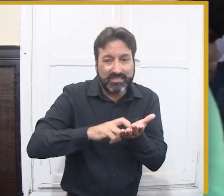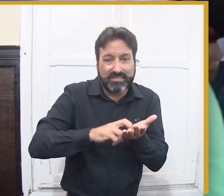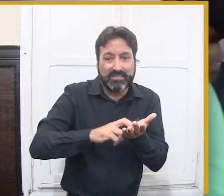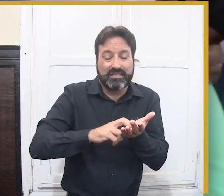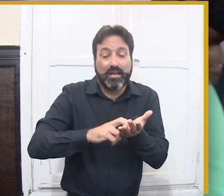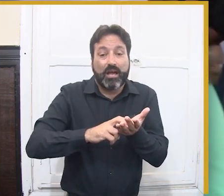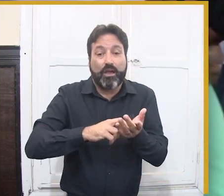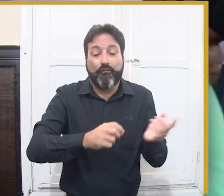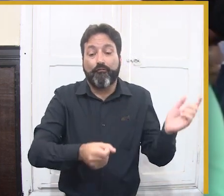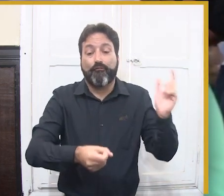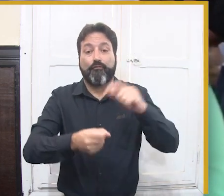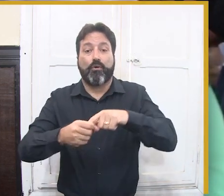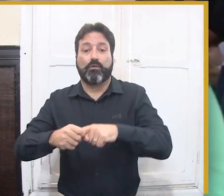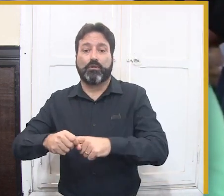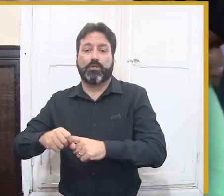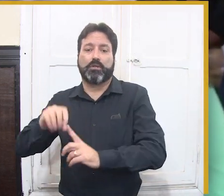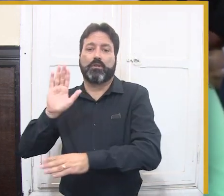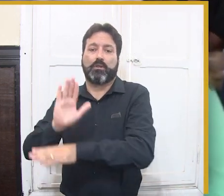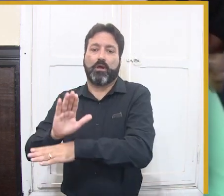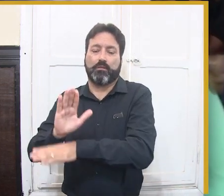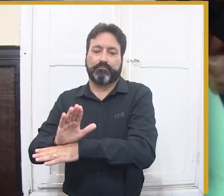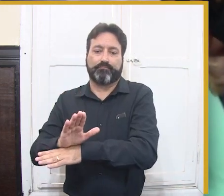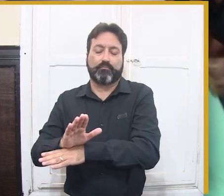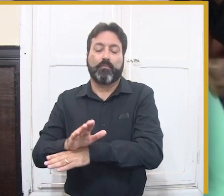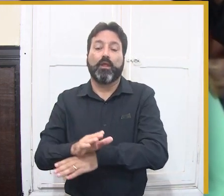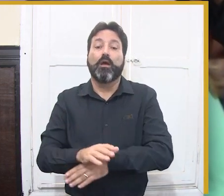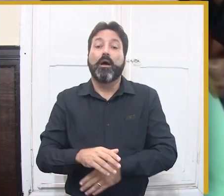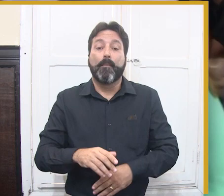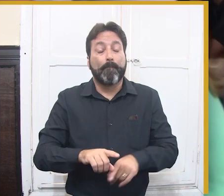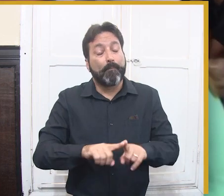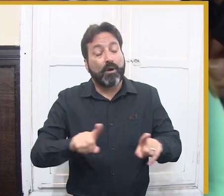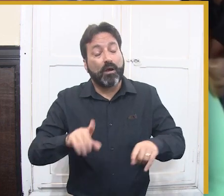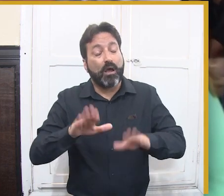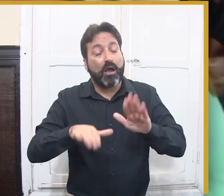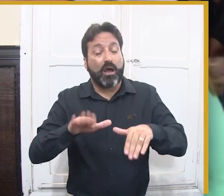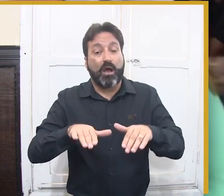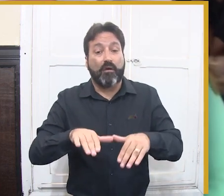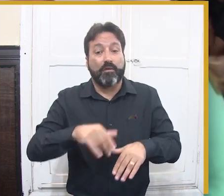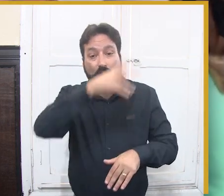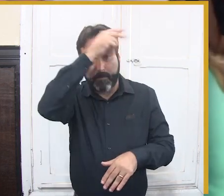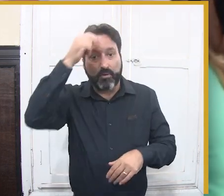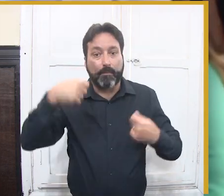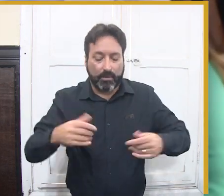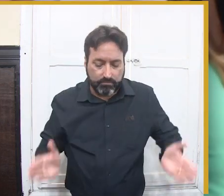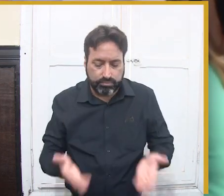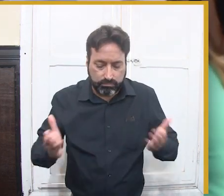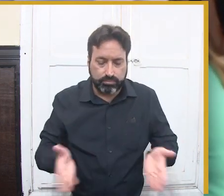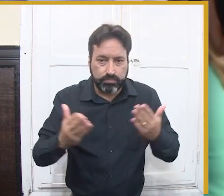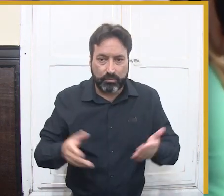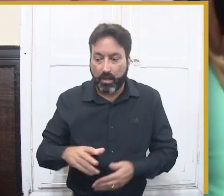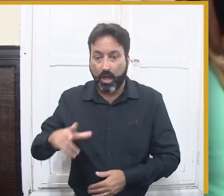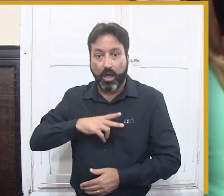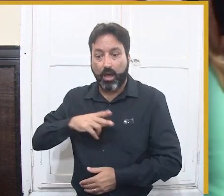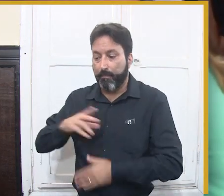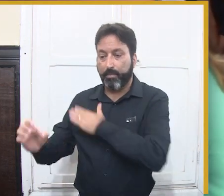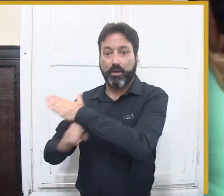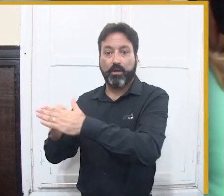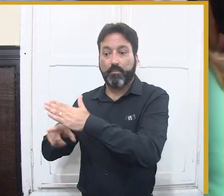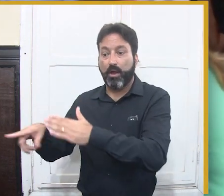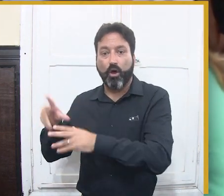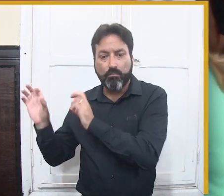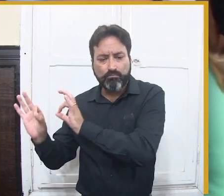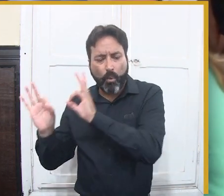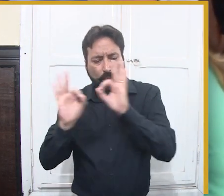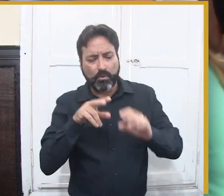não cria emprego. Quem cria emprego é a iniciativa privada, quem cria emprego são as pessoas que saem de casa muito cedo e que